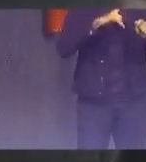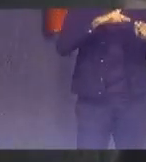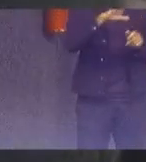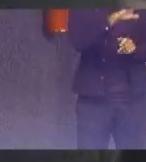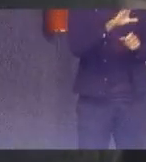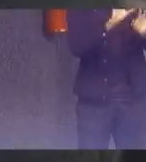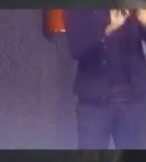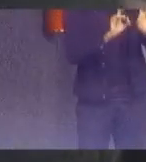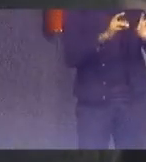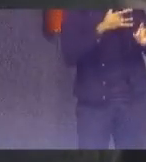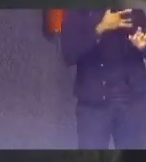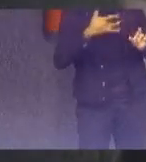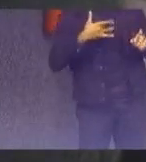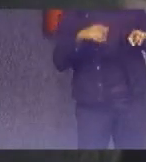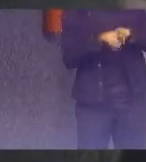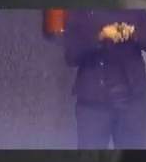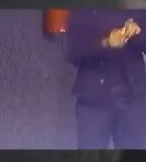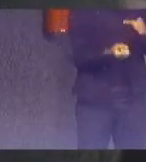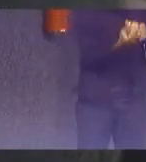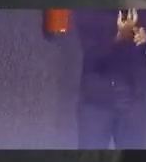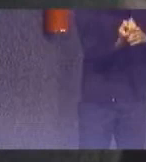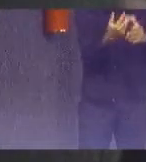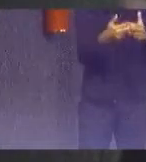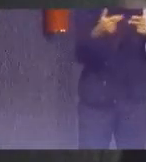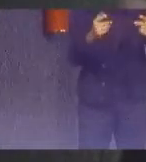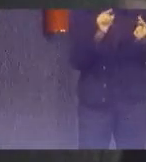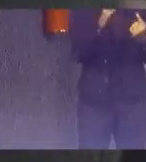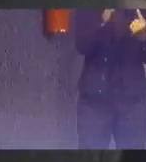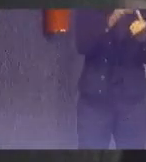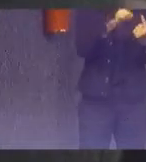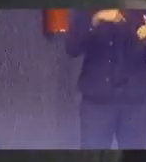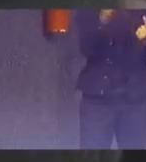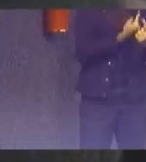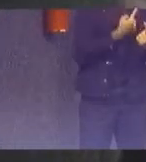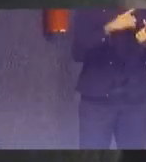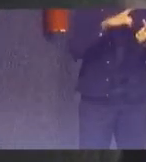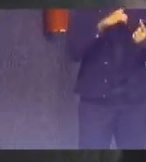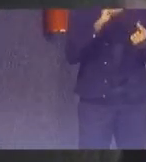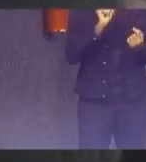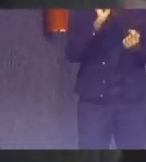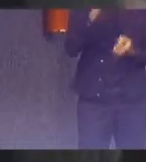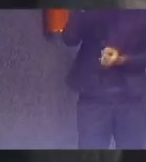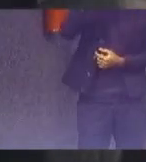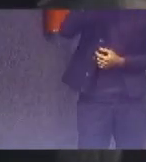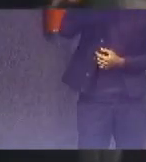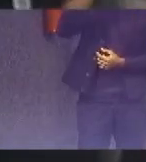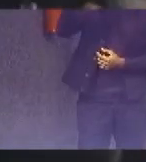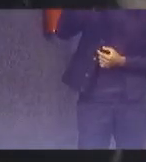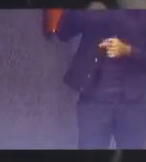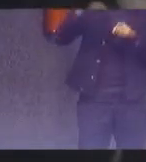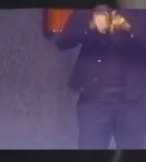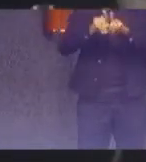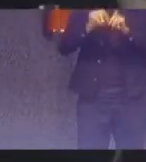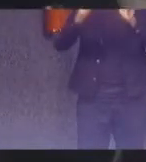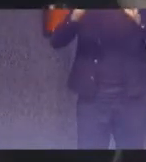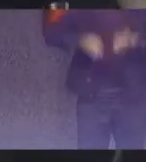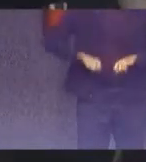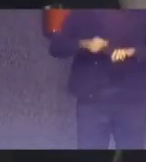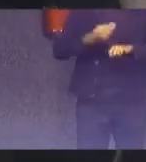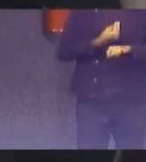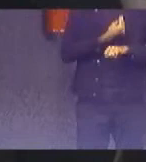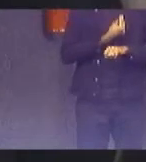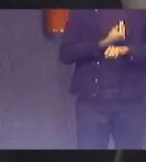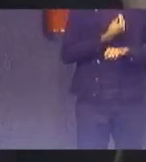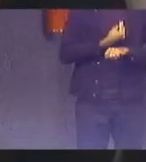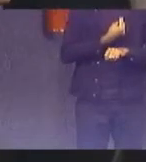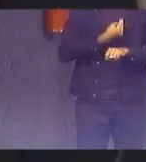produtivo onde todos nós podemos sonhar e todos nós podemos viver com